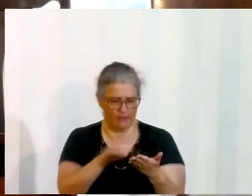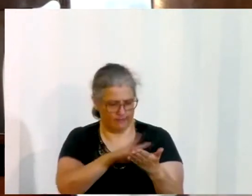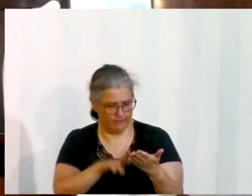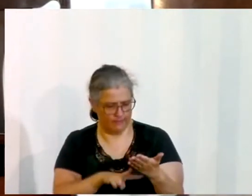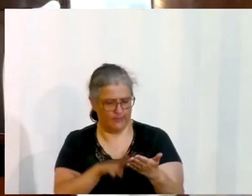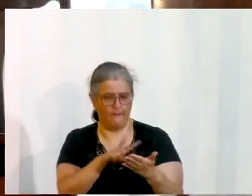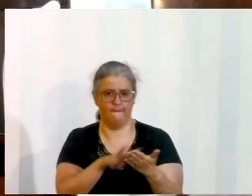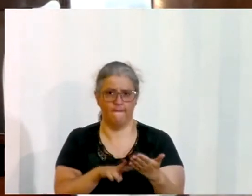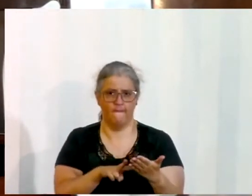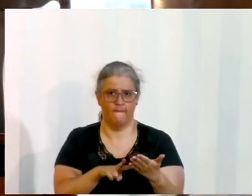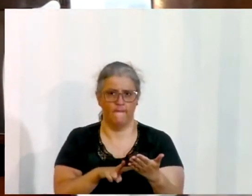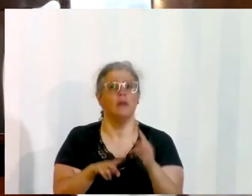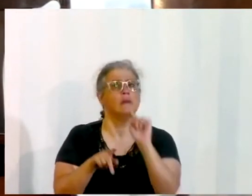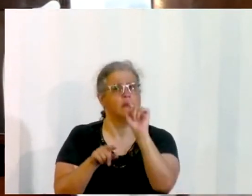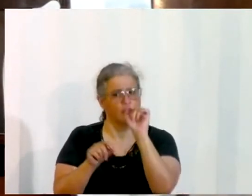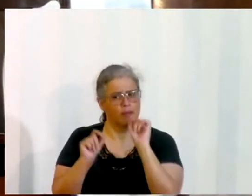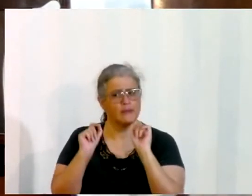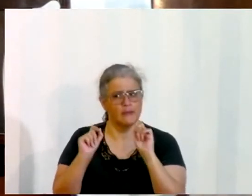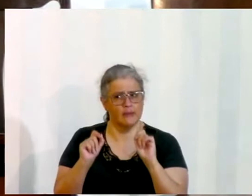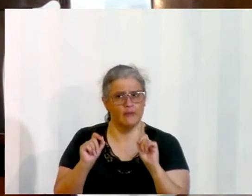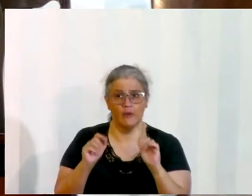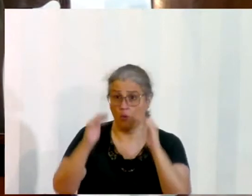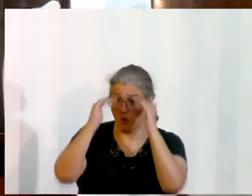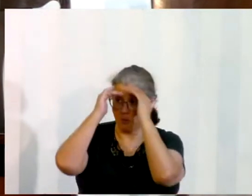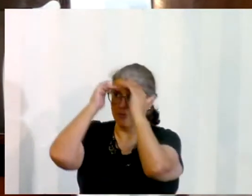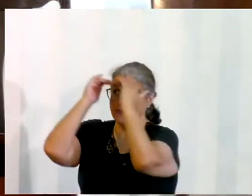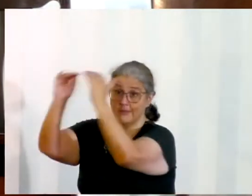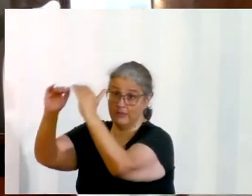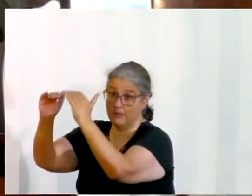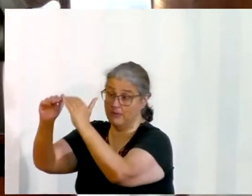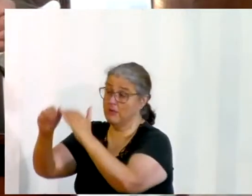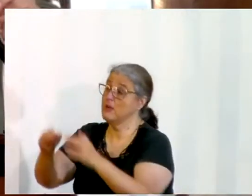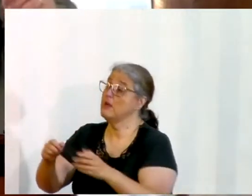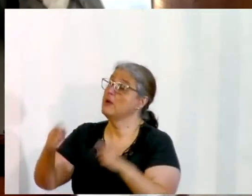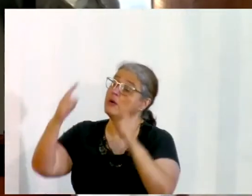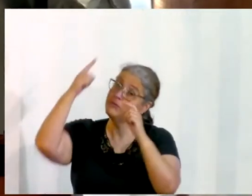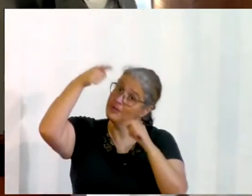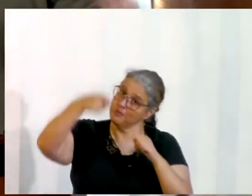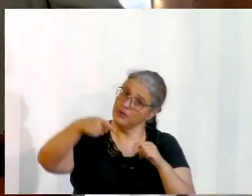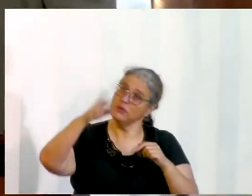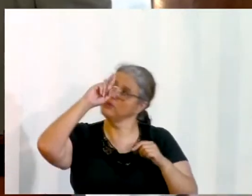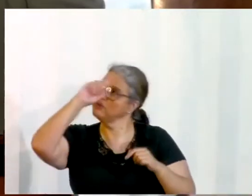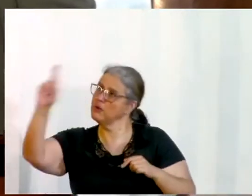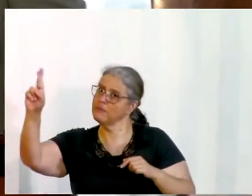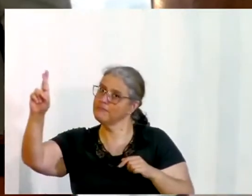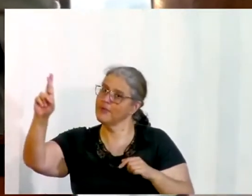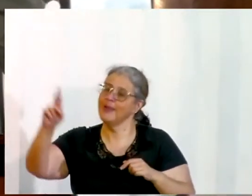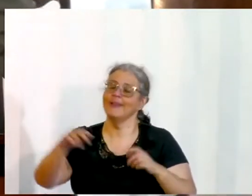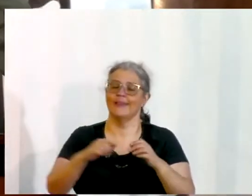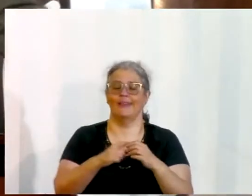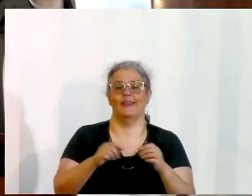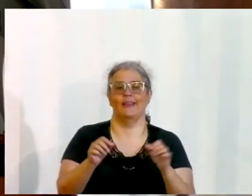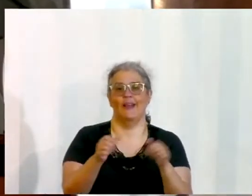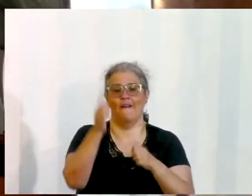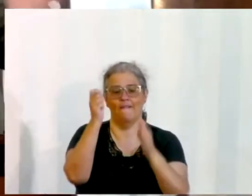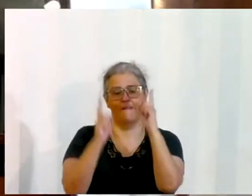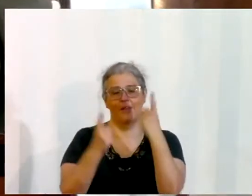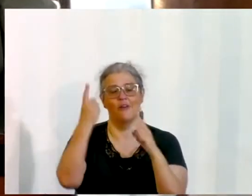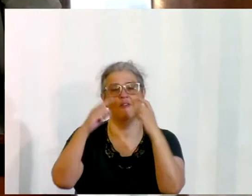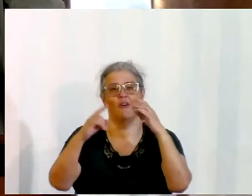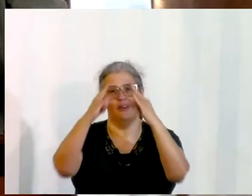observando um preceito do Senhor, a festa dos tabernáculos, que